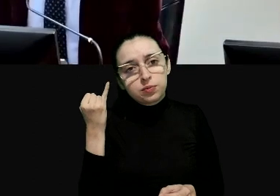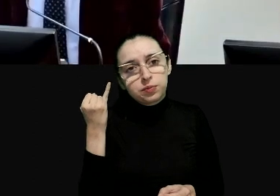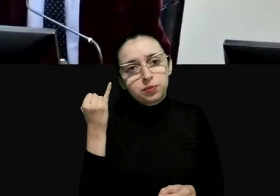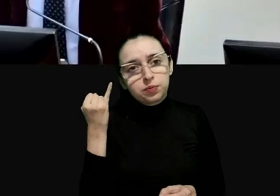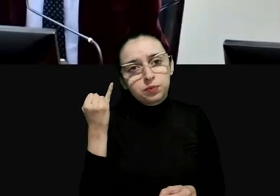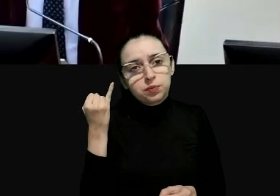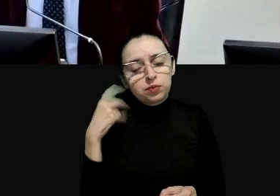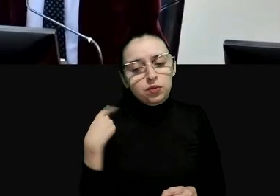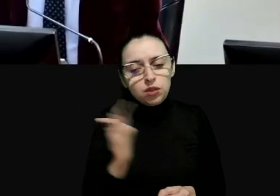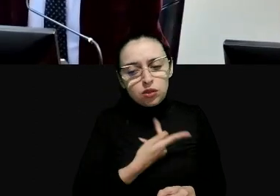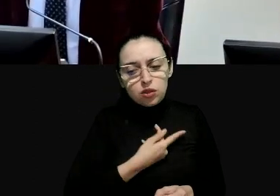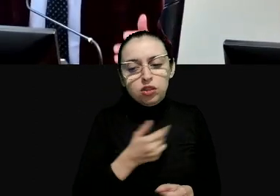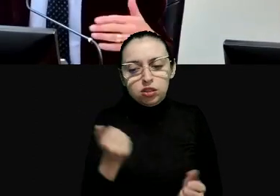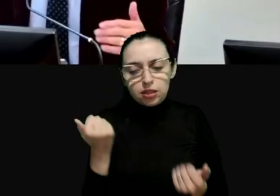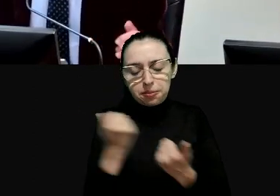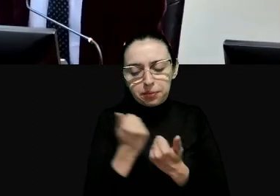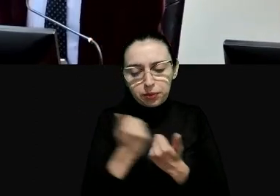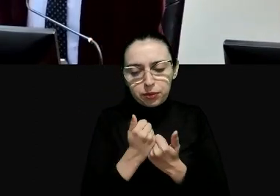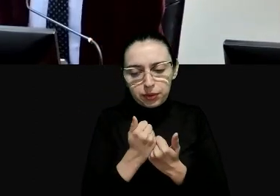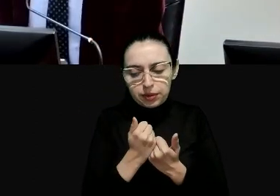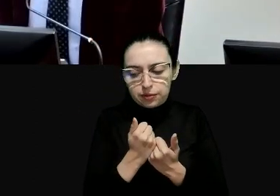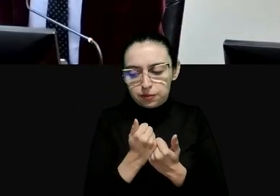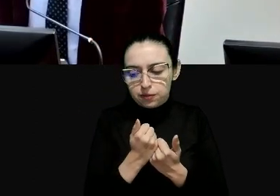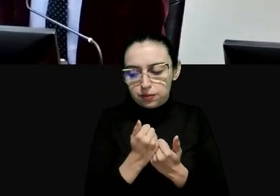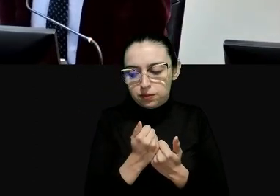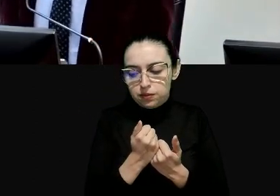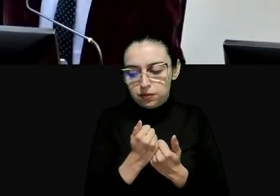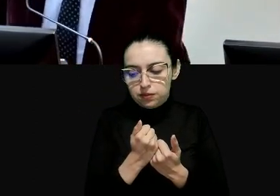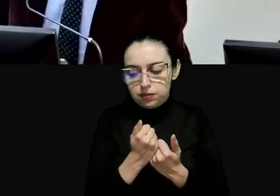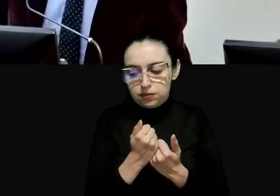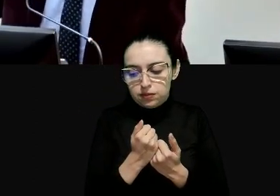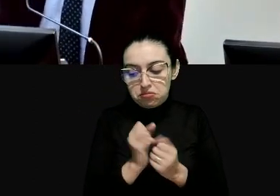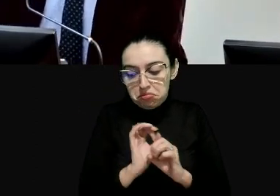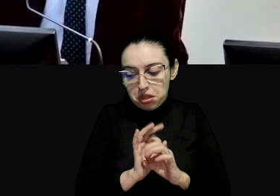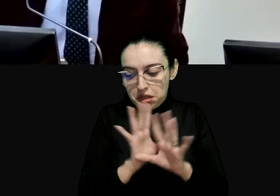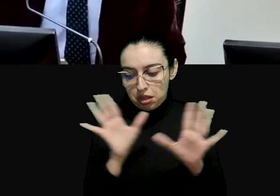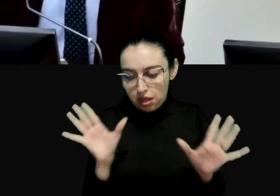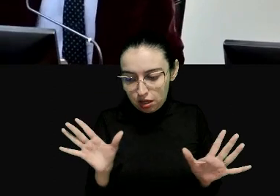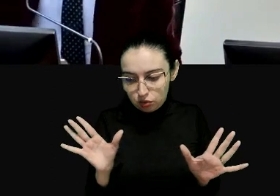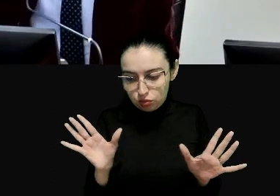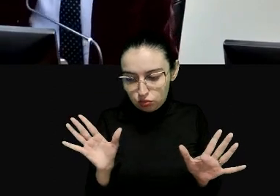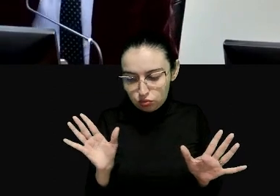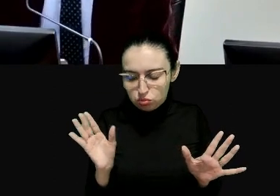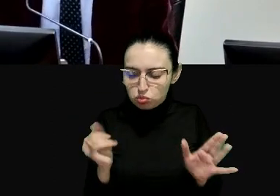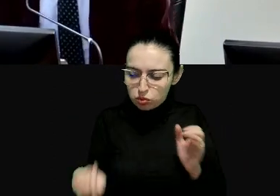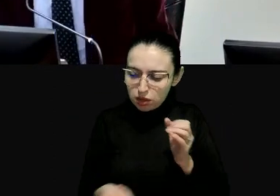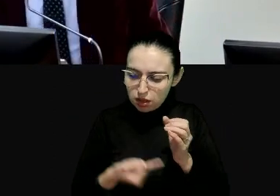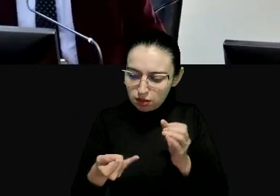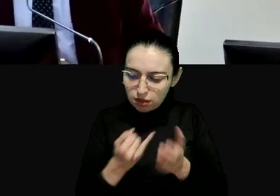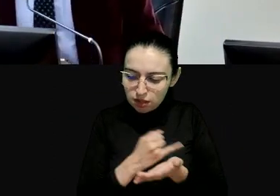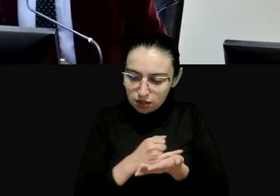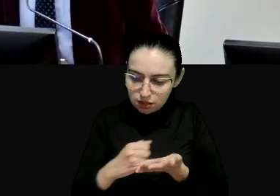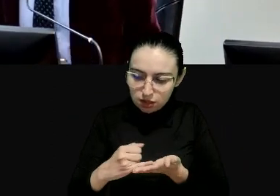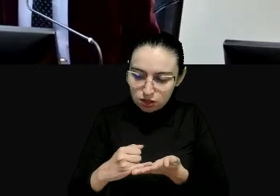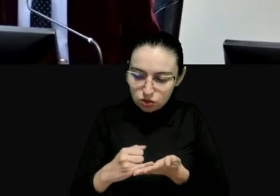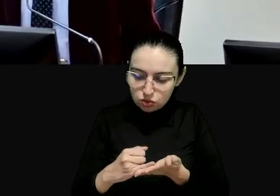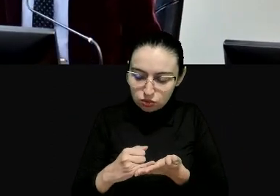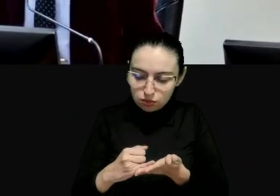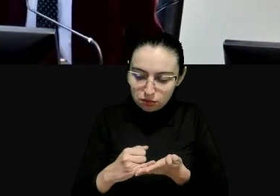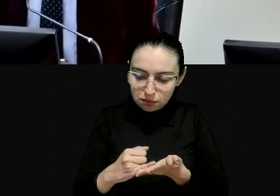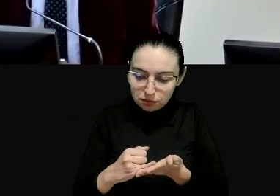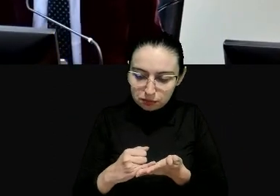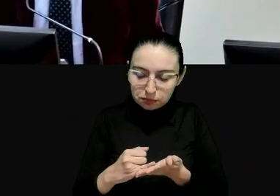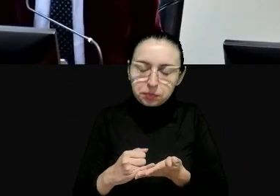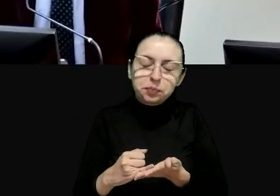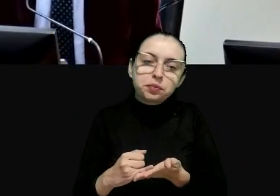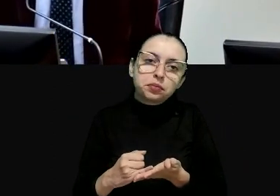conhecem para apoiar este processo claro isso ao princípio foi um passo de interpretação